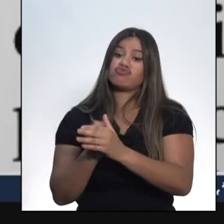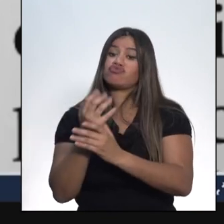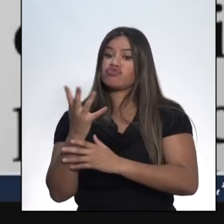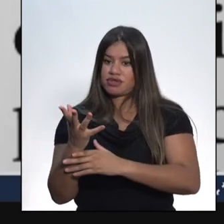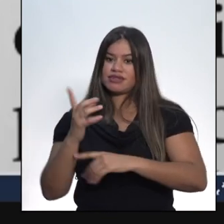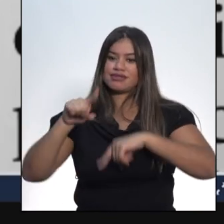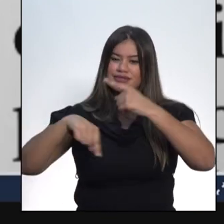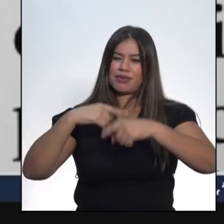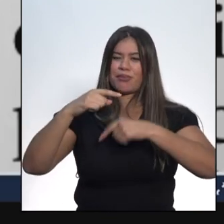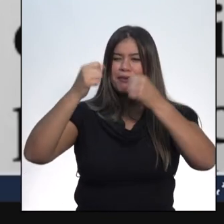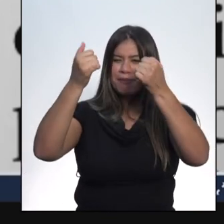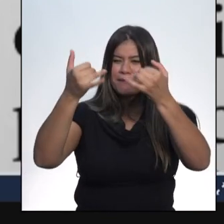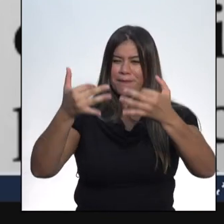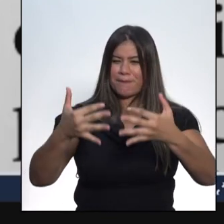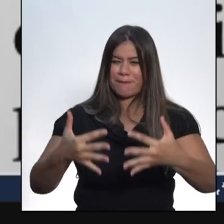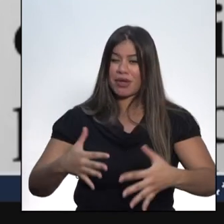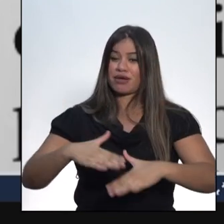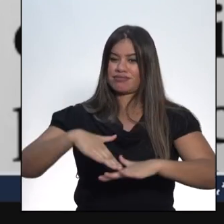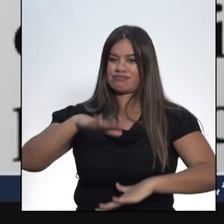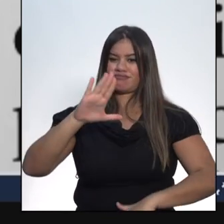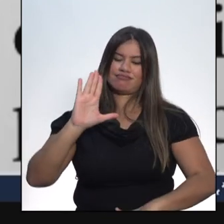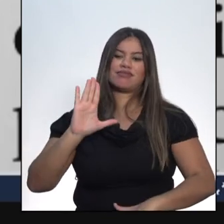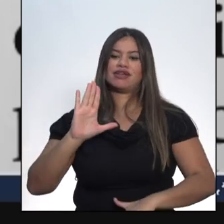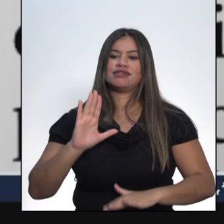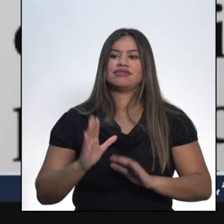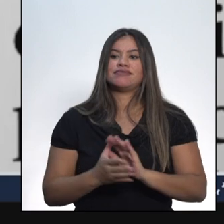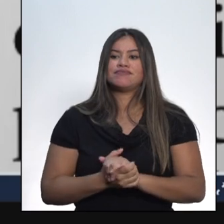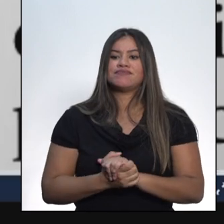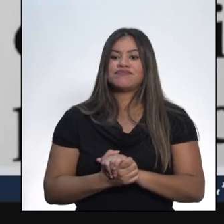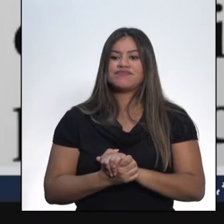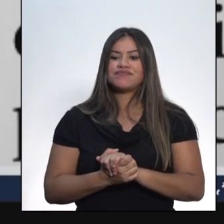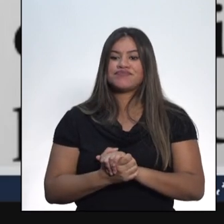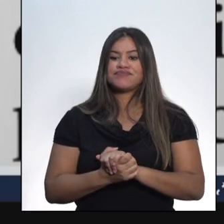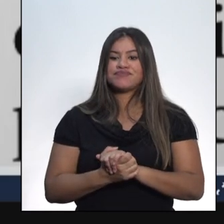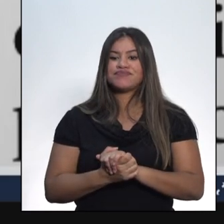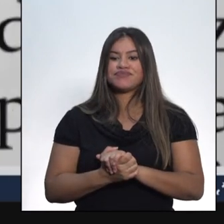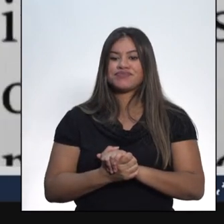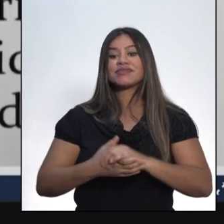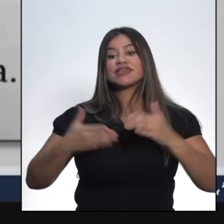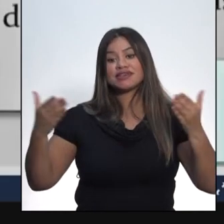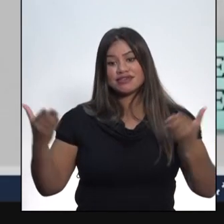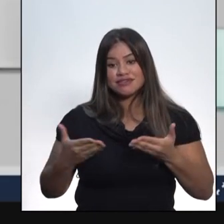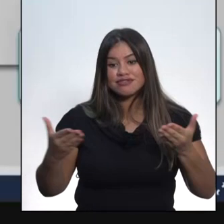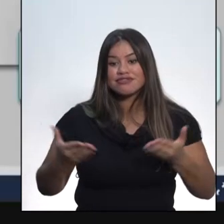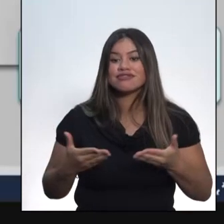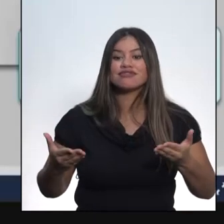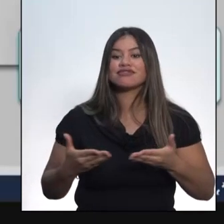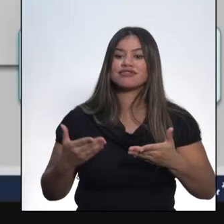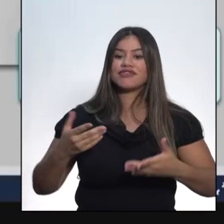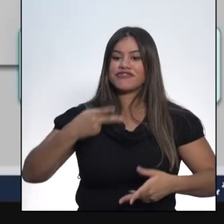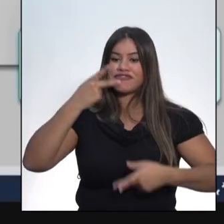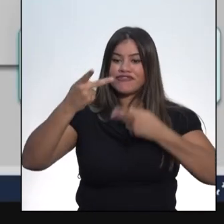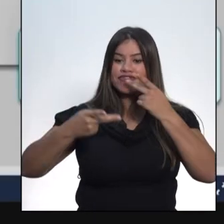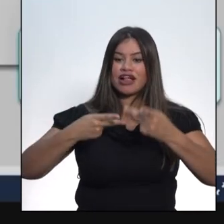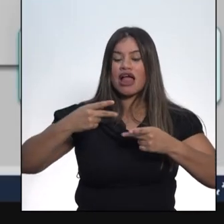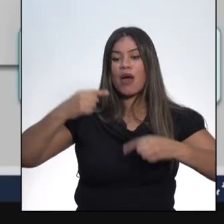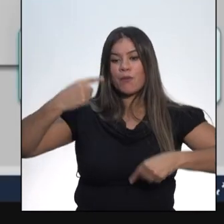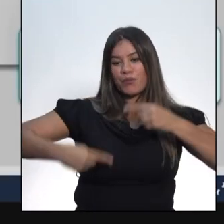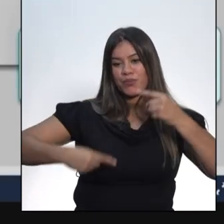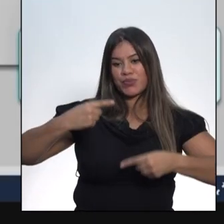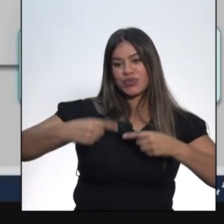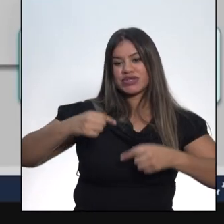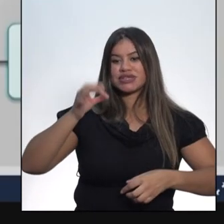entender como essa mágica funcionava na República Velha. Agora é o momento de falar sobre a política do café com leite.